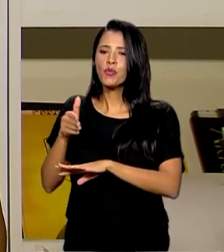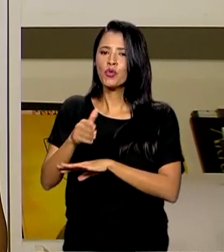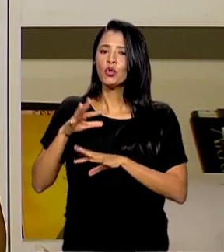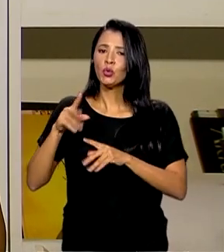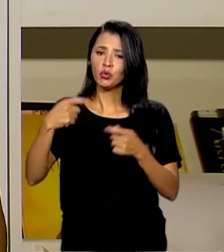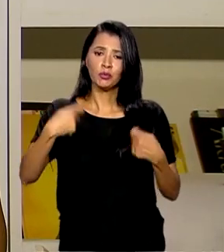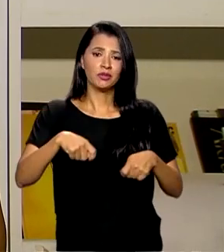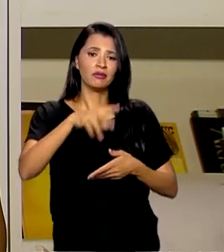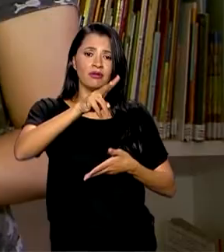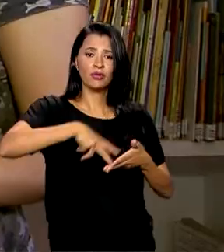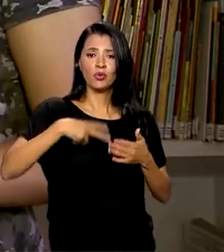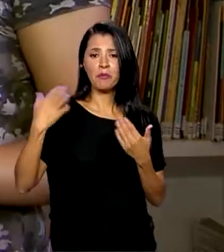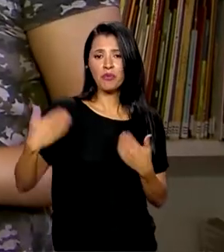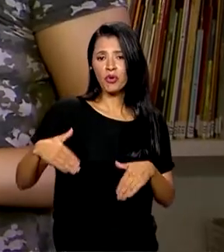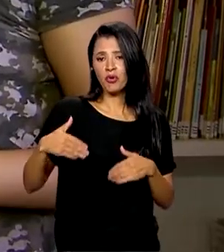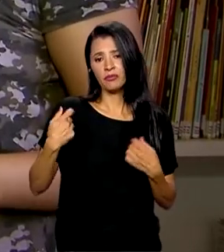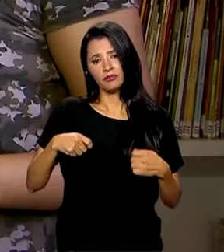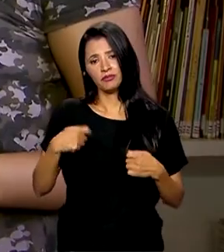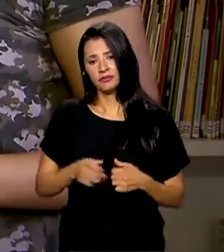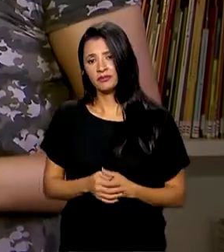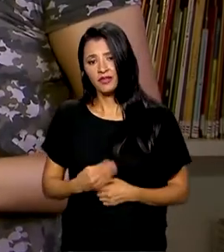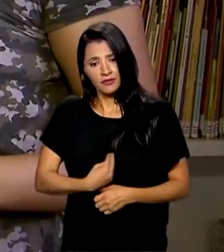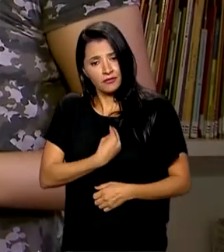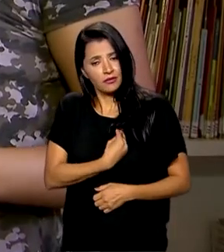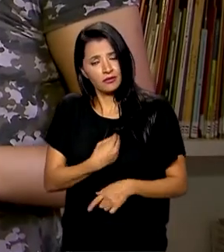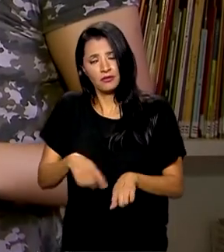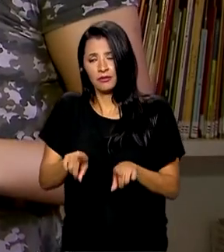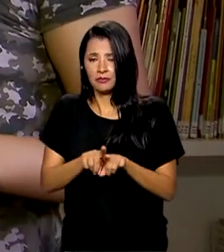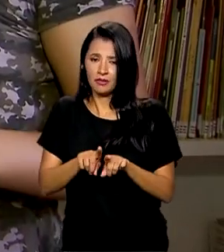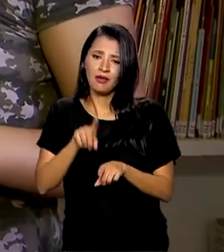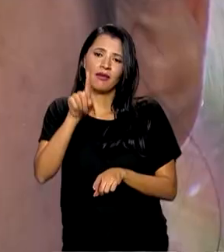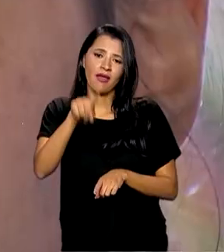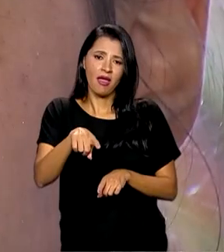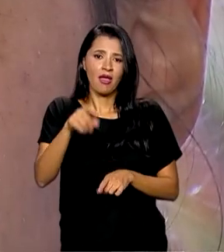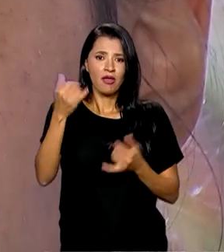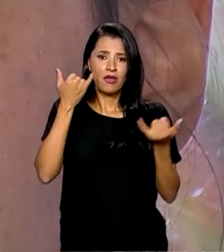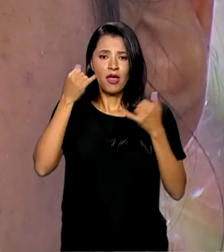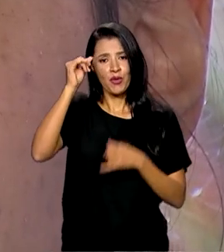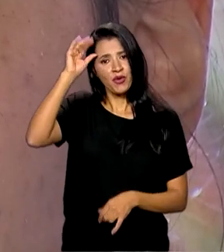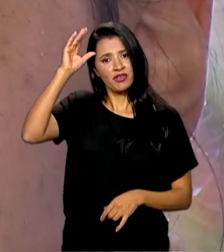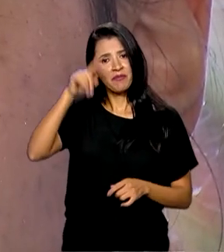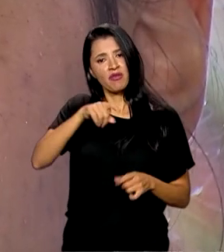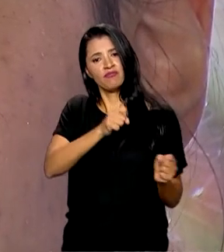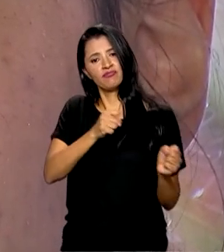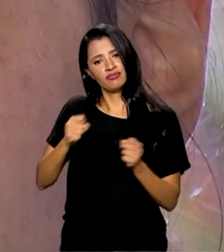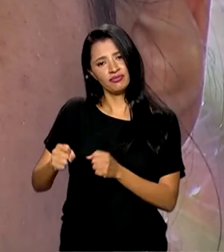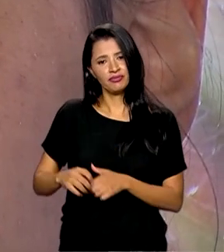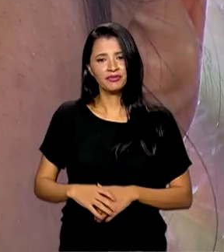leitura. vai fazer uma prova, você vai... E para a vida. É questão de conhecimento. Conhecimento é poder, né? questão de conhecimento. Obrigado.